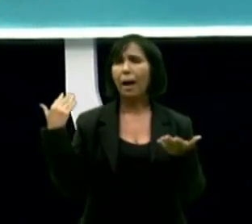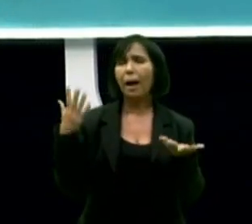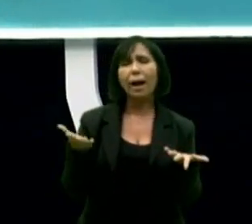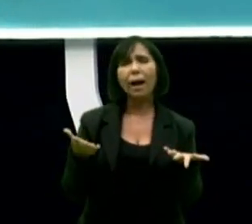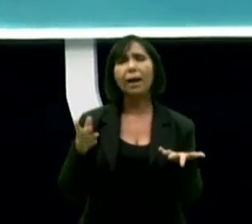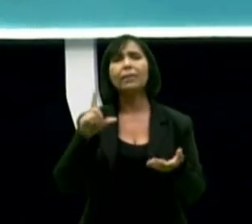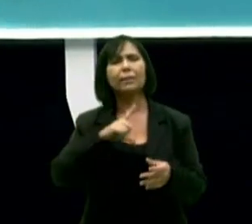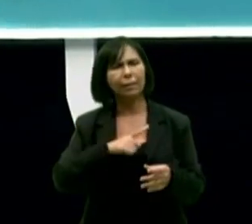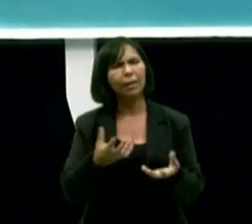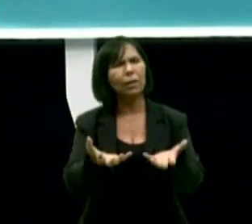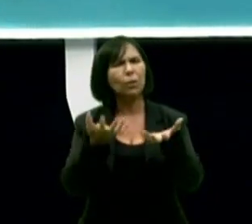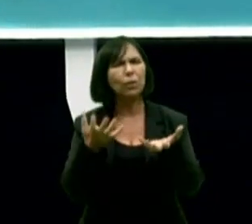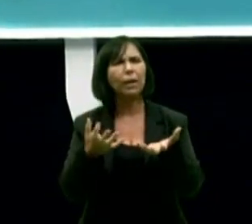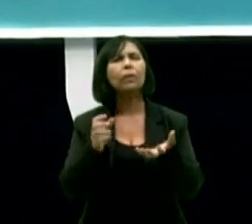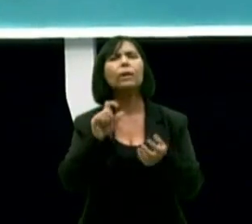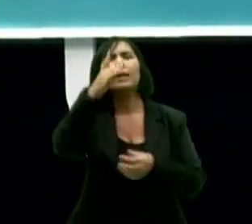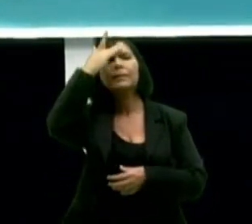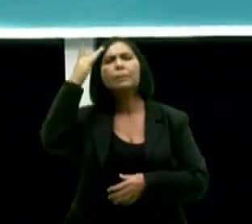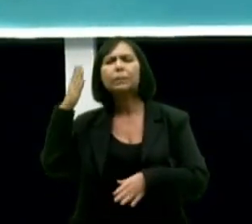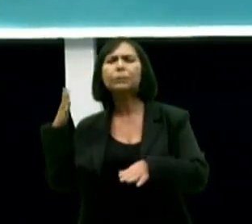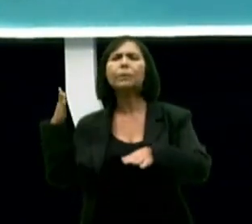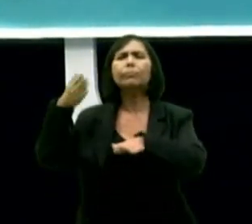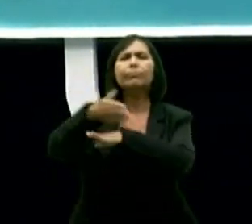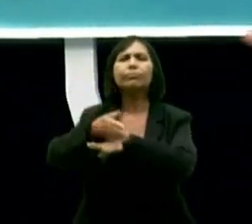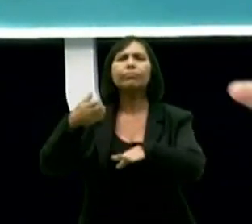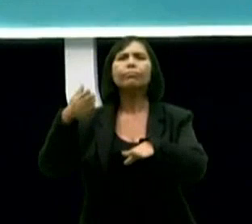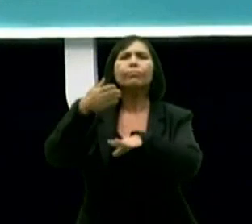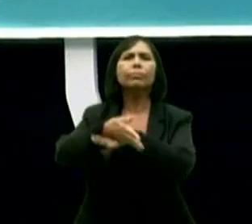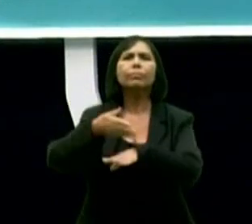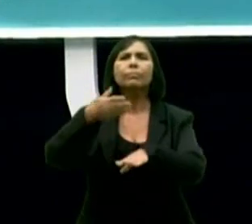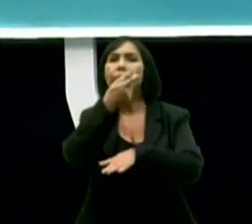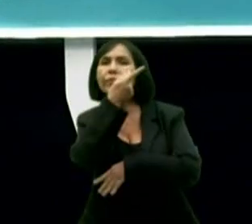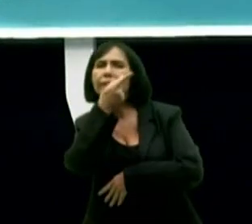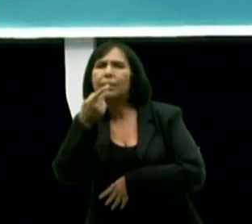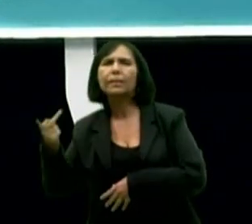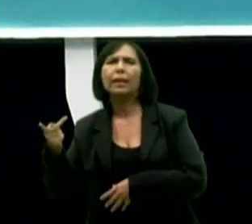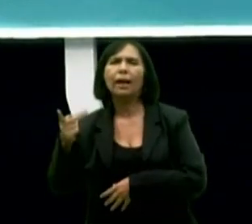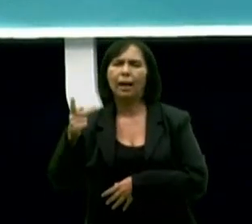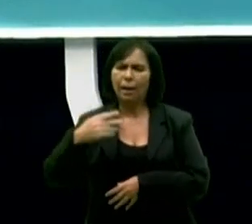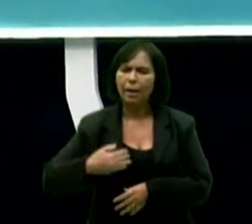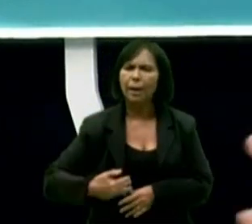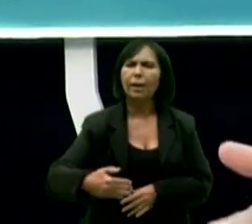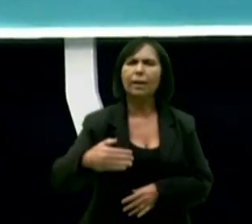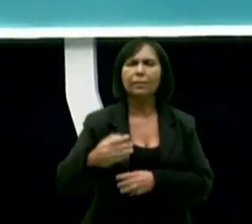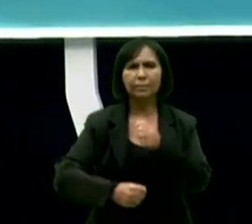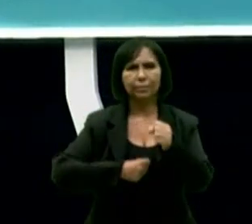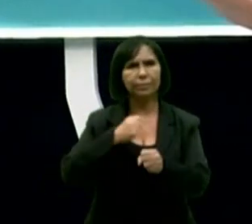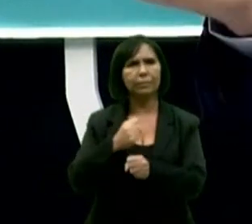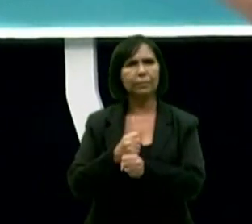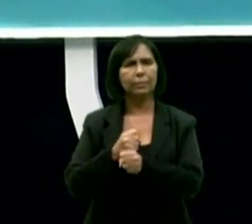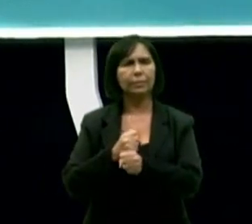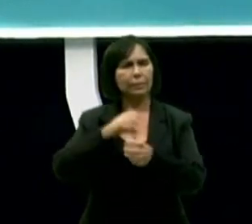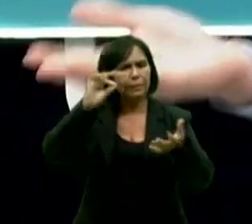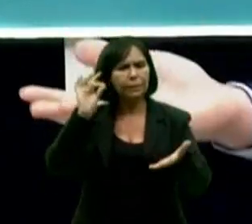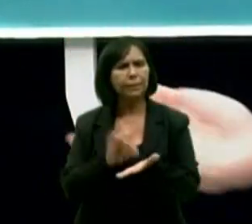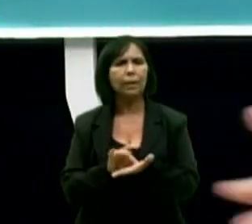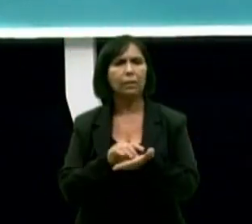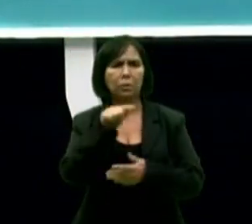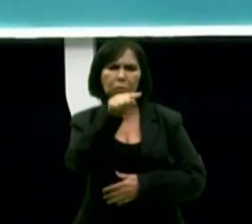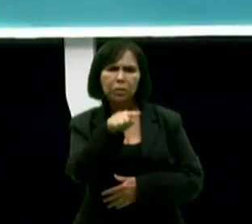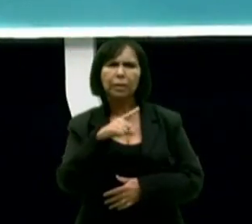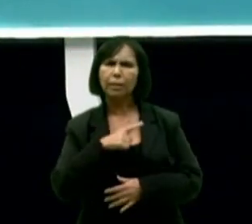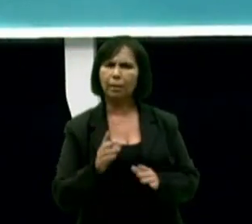isso que a gente vai fazer. A partir do ano que vem, você vai poder entrar no espaço da granja. Isso é o óbvio. Não tem porquê. João Azevedo tem um